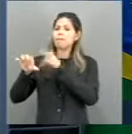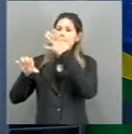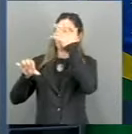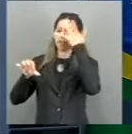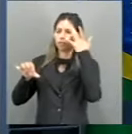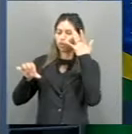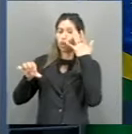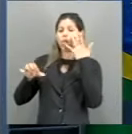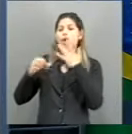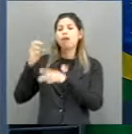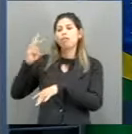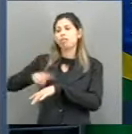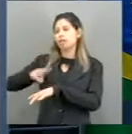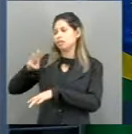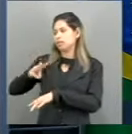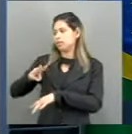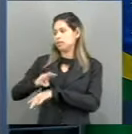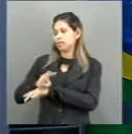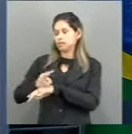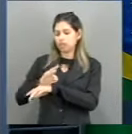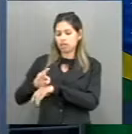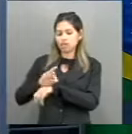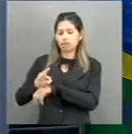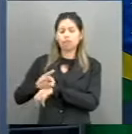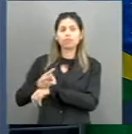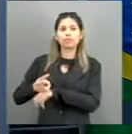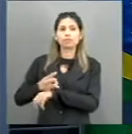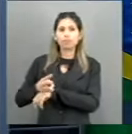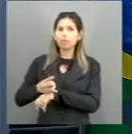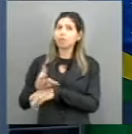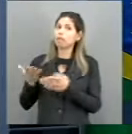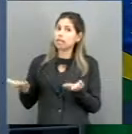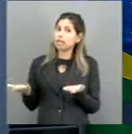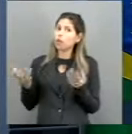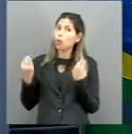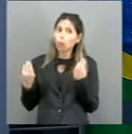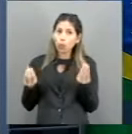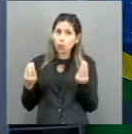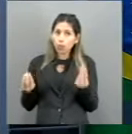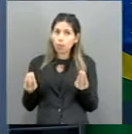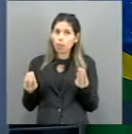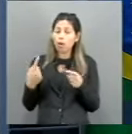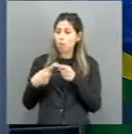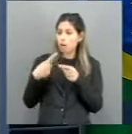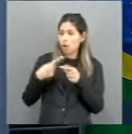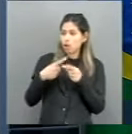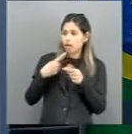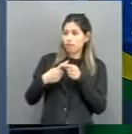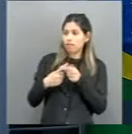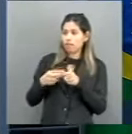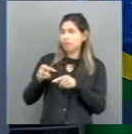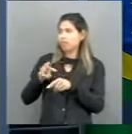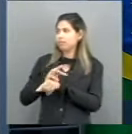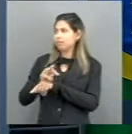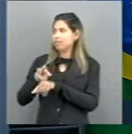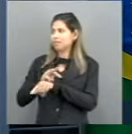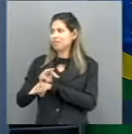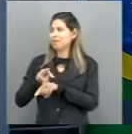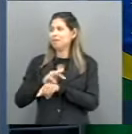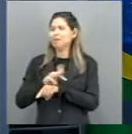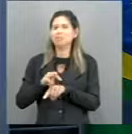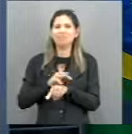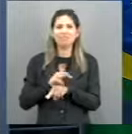errada. É como se alguém usa a terceirizada, e a terceirizada usa o pobre do trabalhador. Pega uma